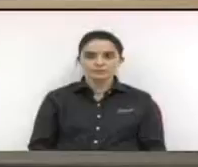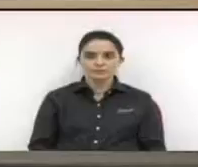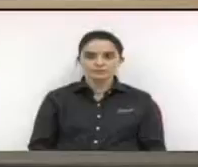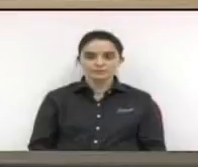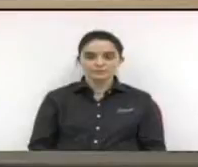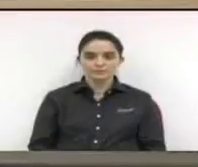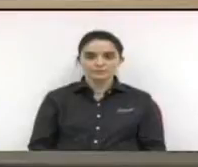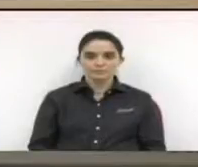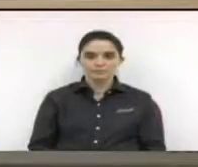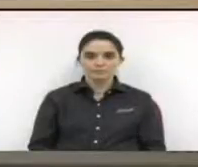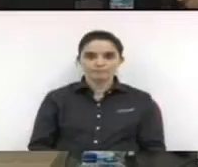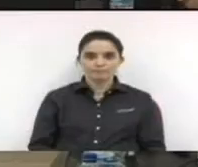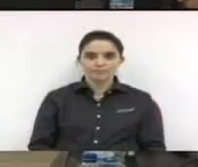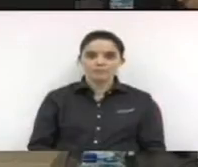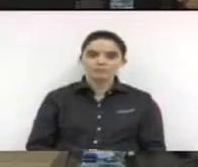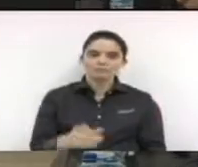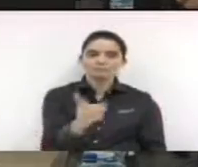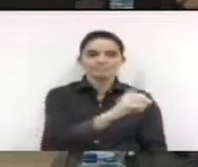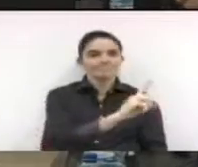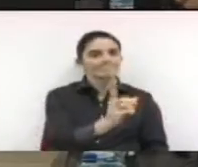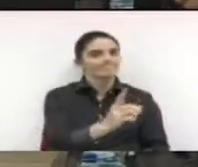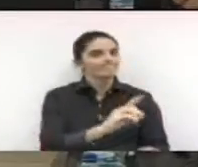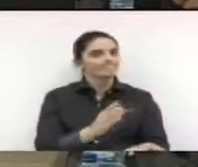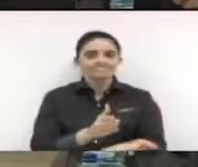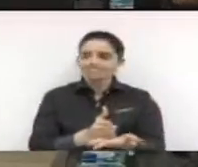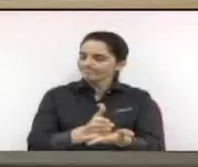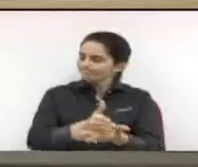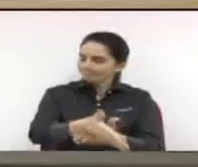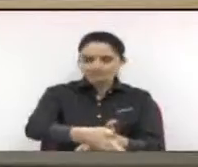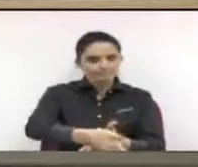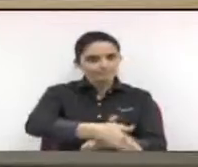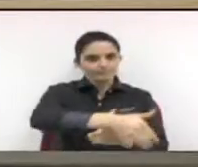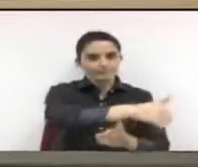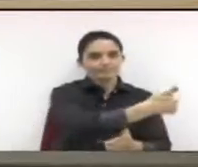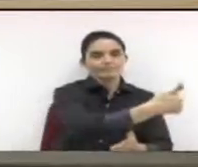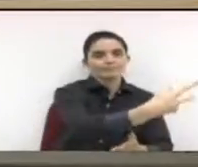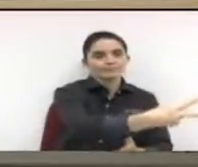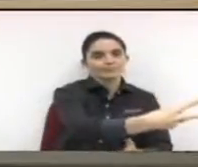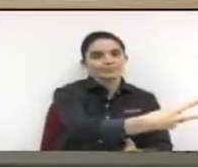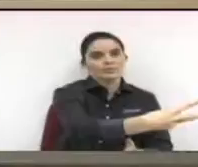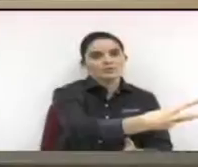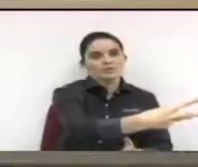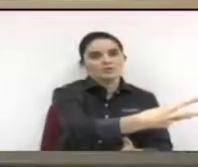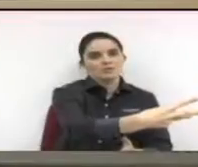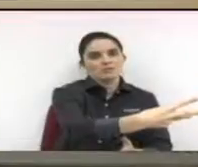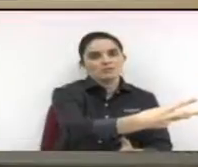Está rejeitada por 13 votos contrário e